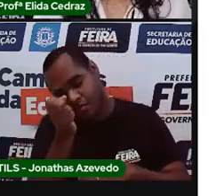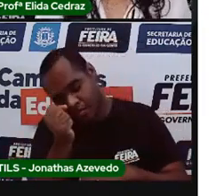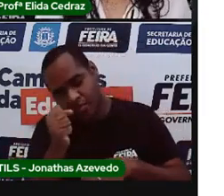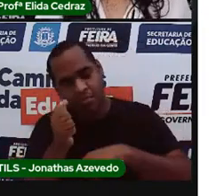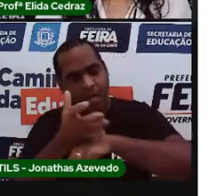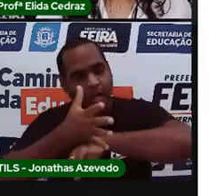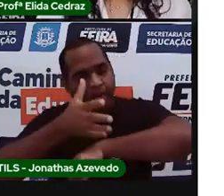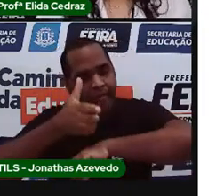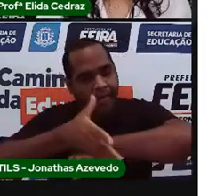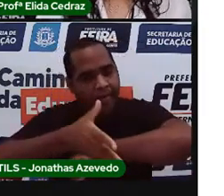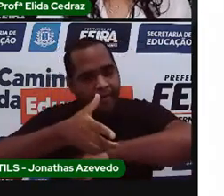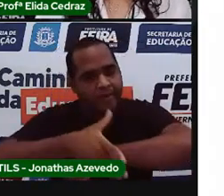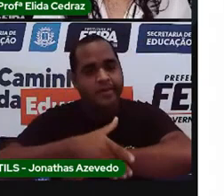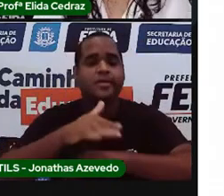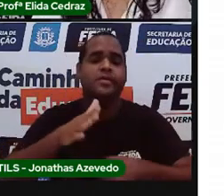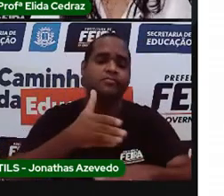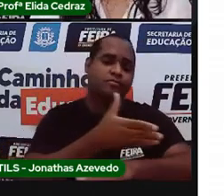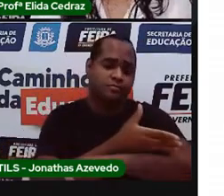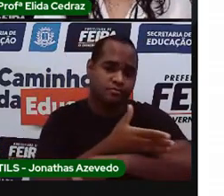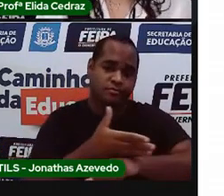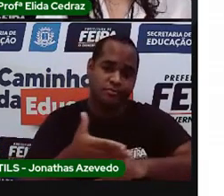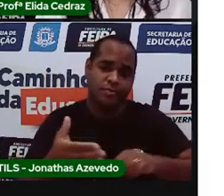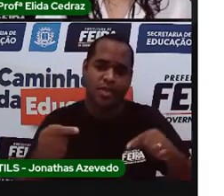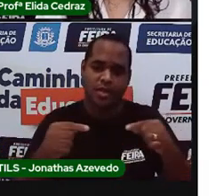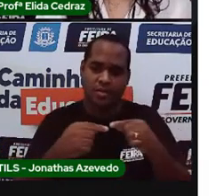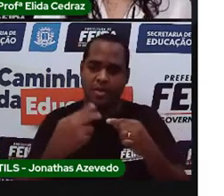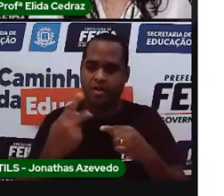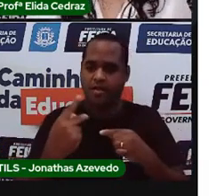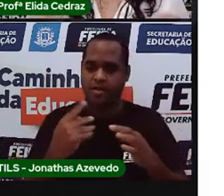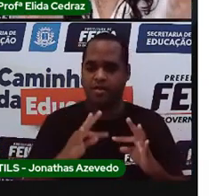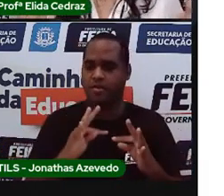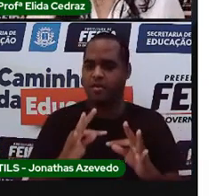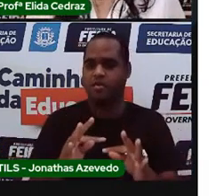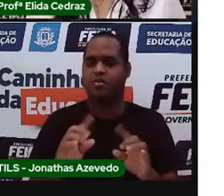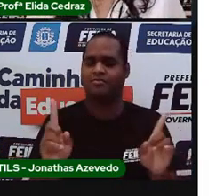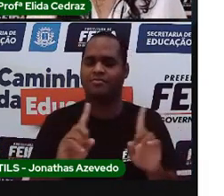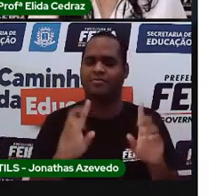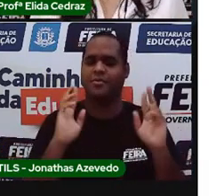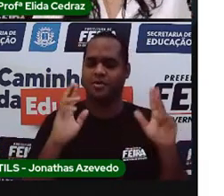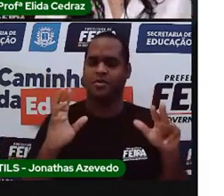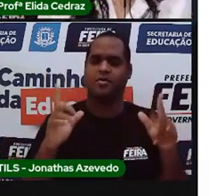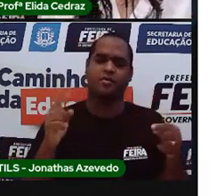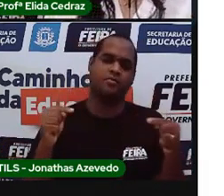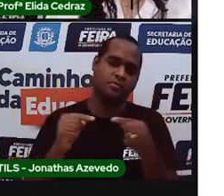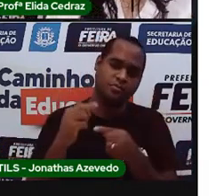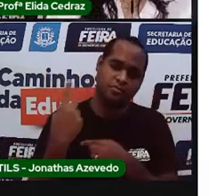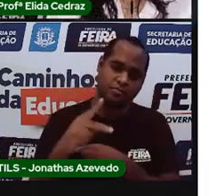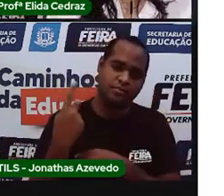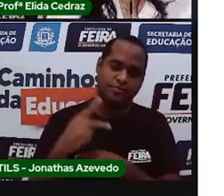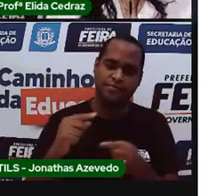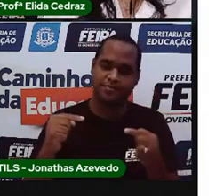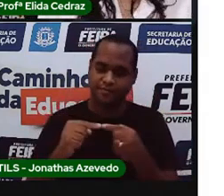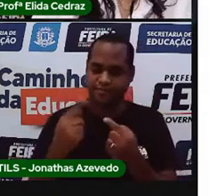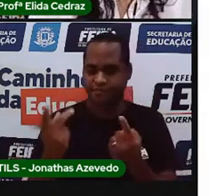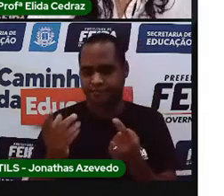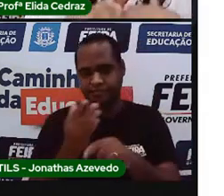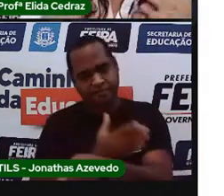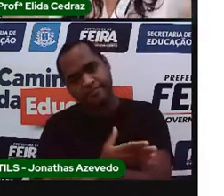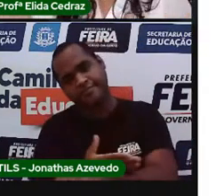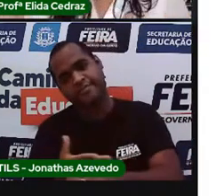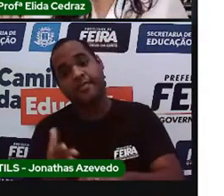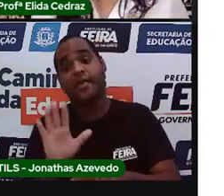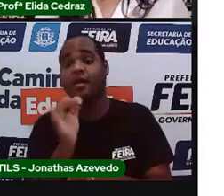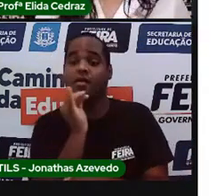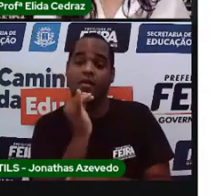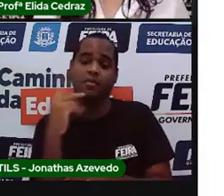Isso é costume. Não é tradição. Você faz se você quiser. E quando